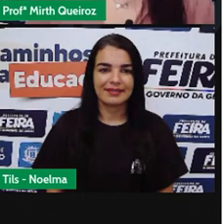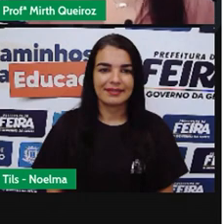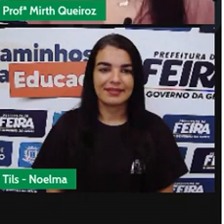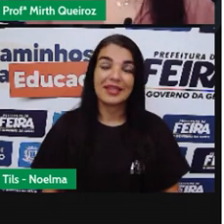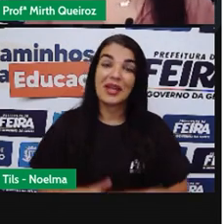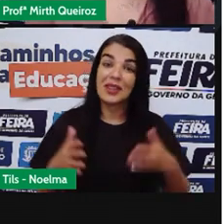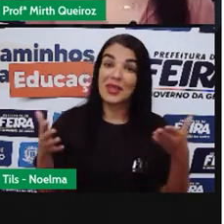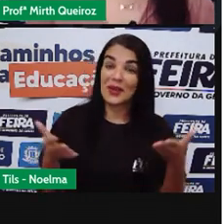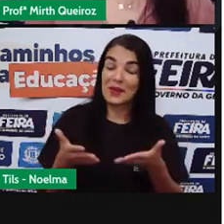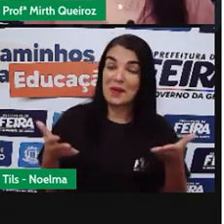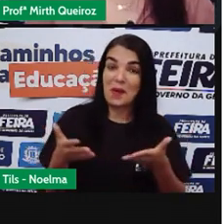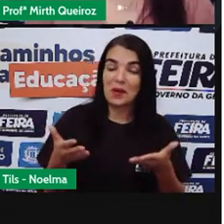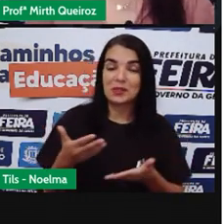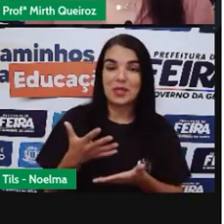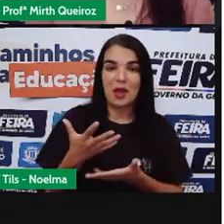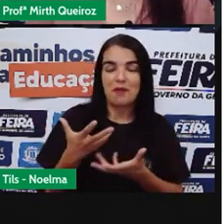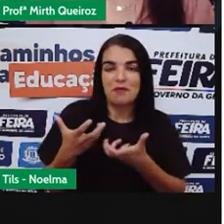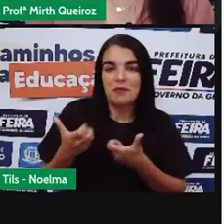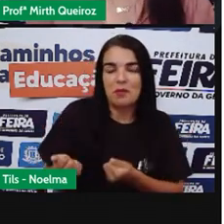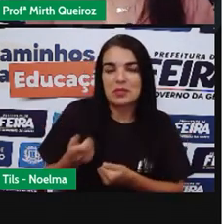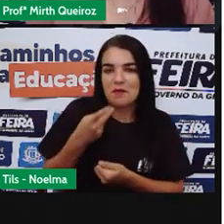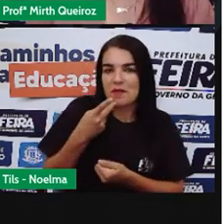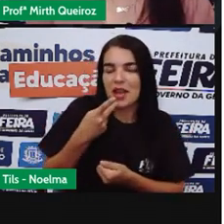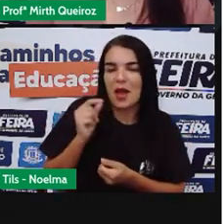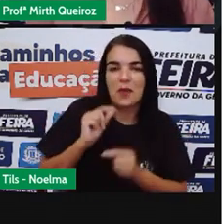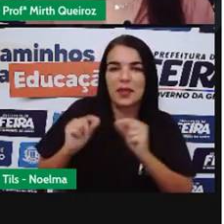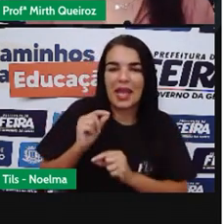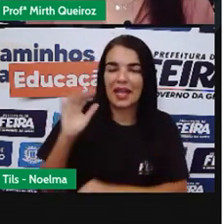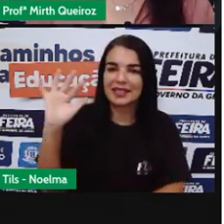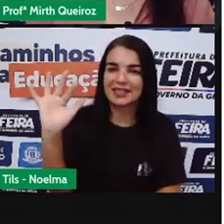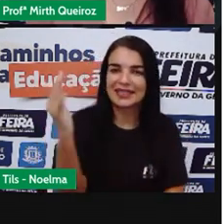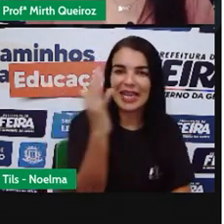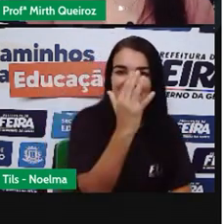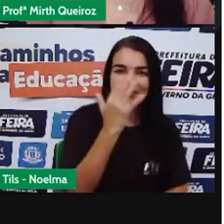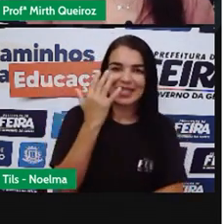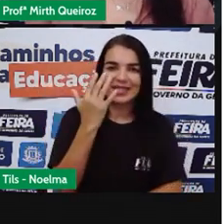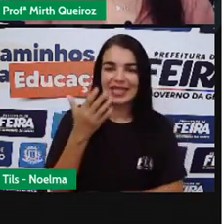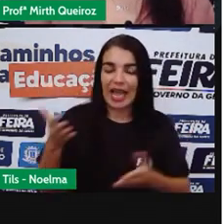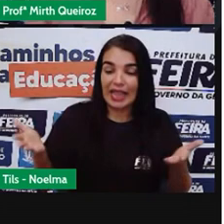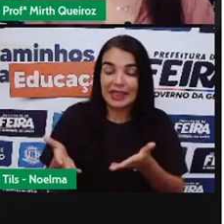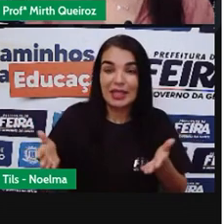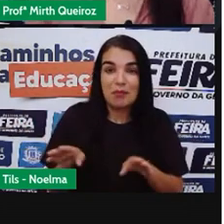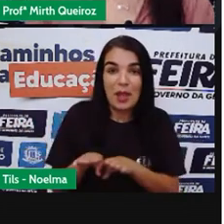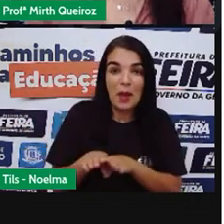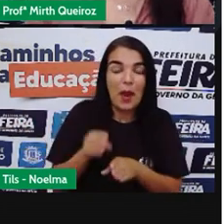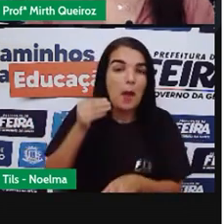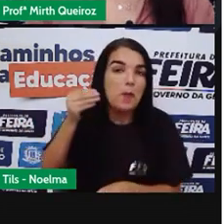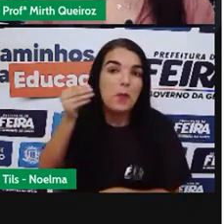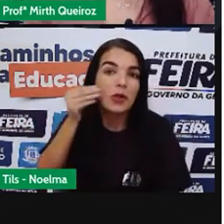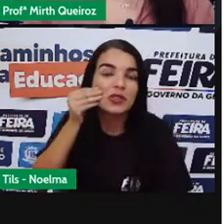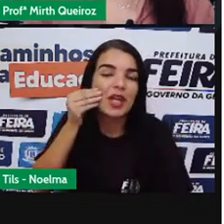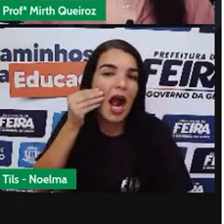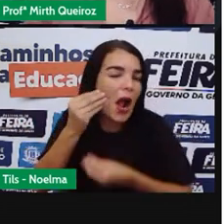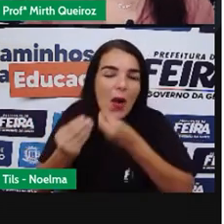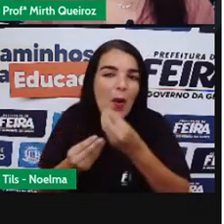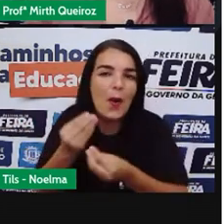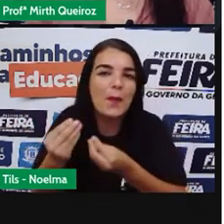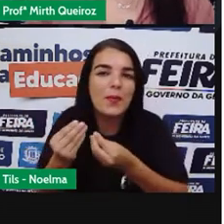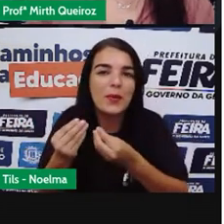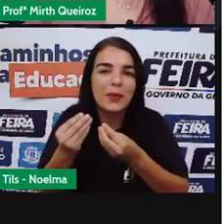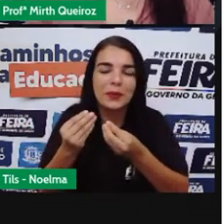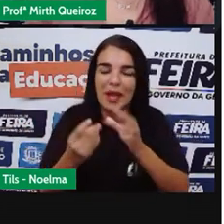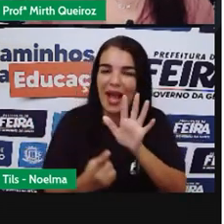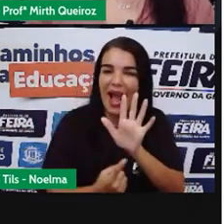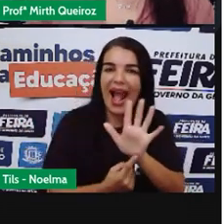Hoje vamos falar sobre natureza E vamos expressá-la através da arte Essa própria